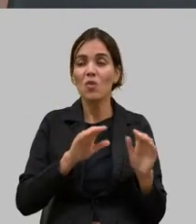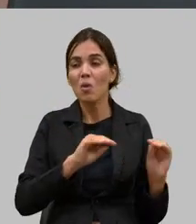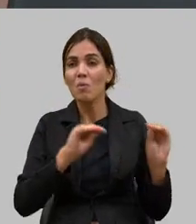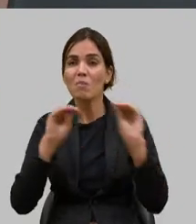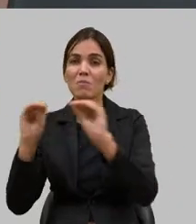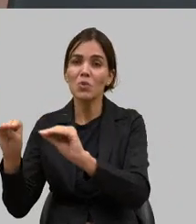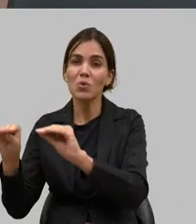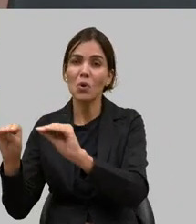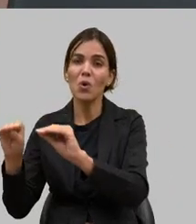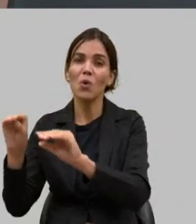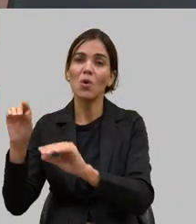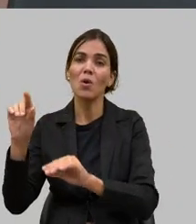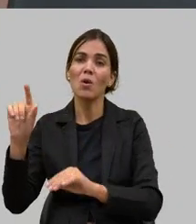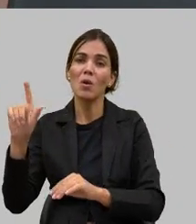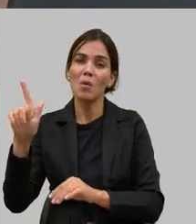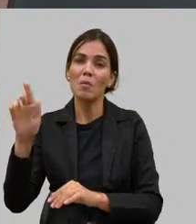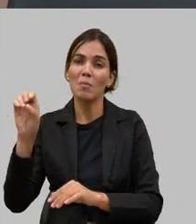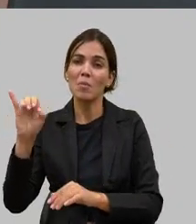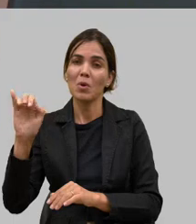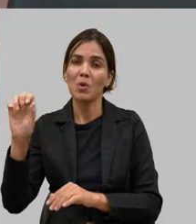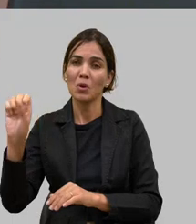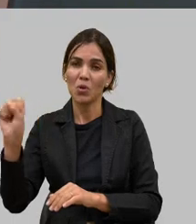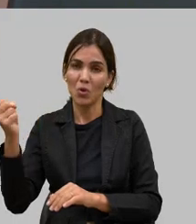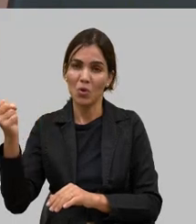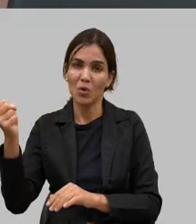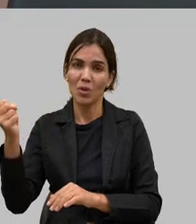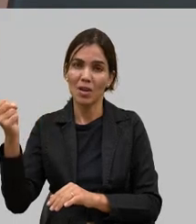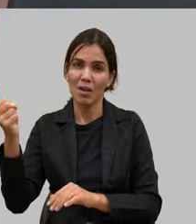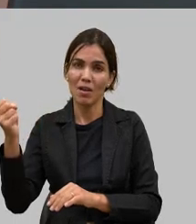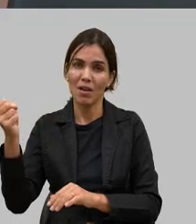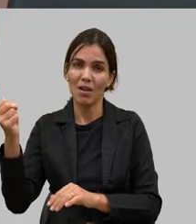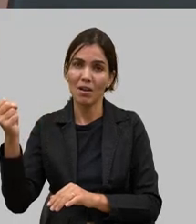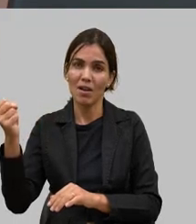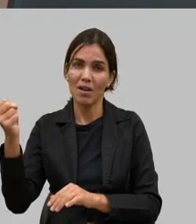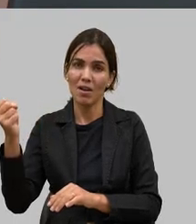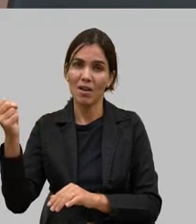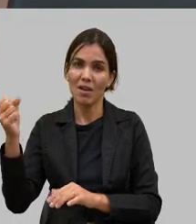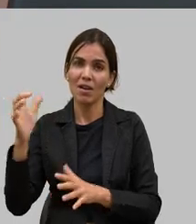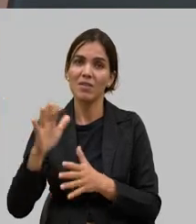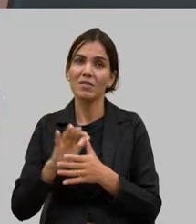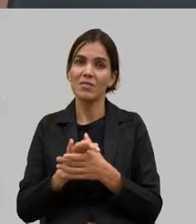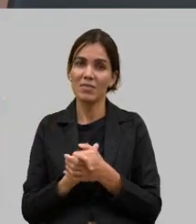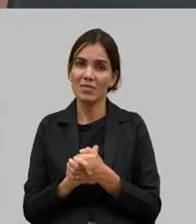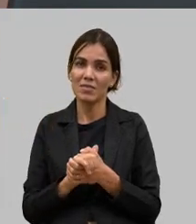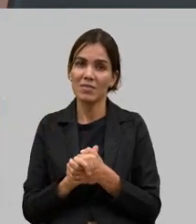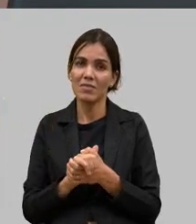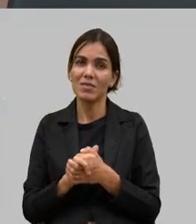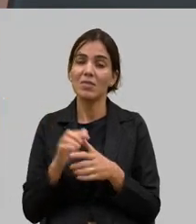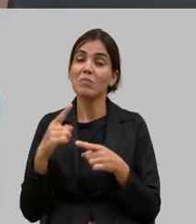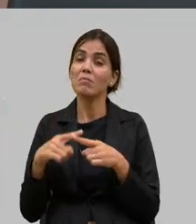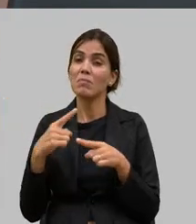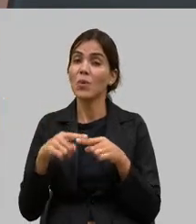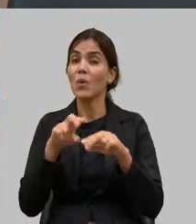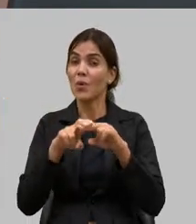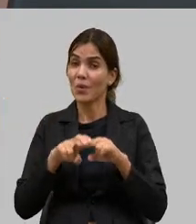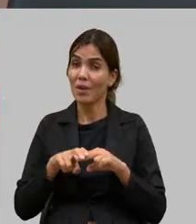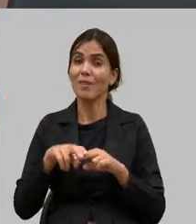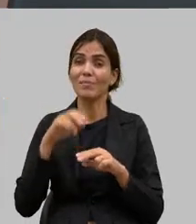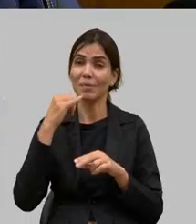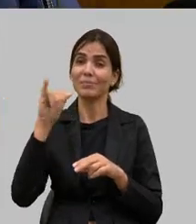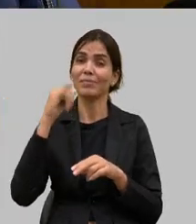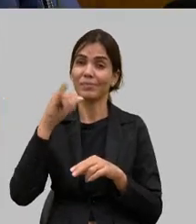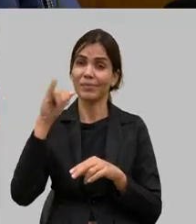está ligado tal, tal, tal inclusive Santa Casa vai desligar Santa Casa eu falei meu Deus não tem muito o que ser feito mas